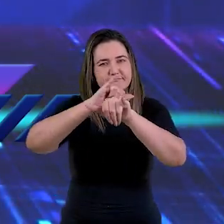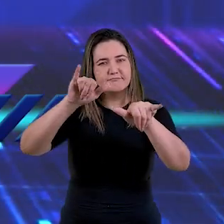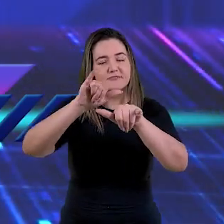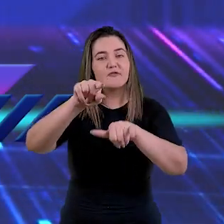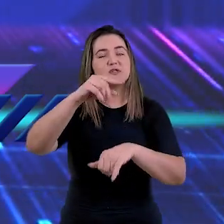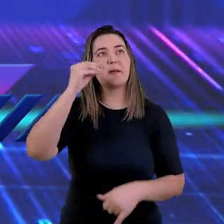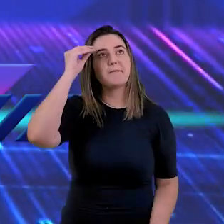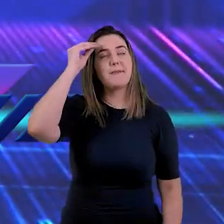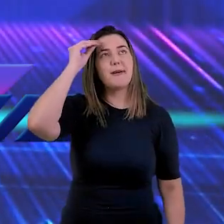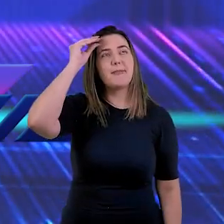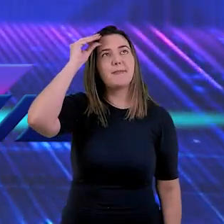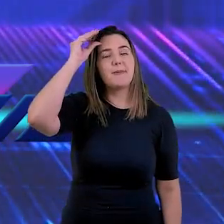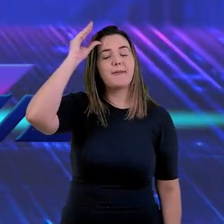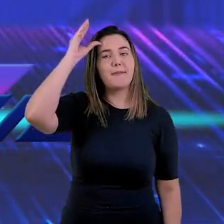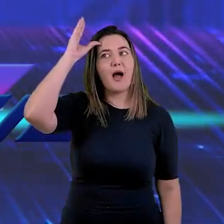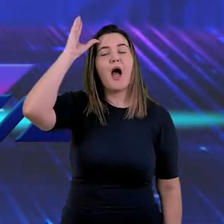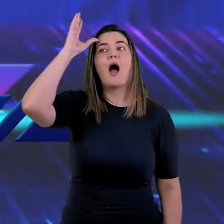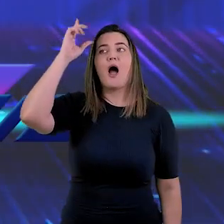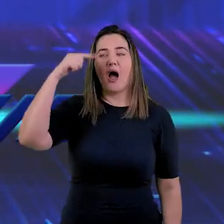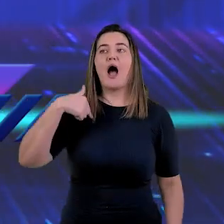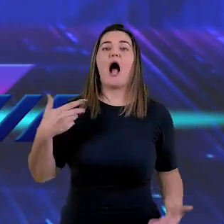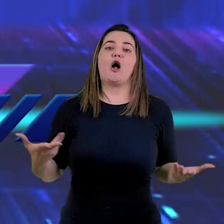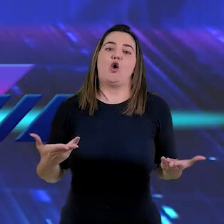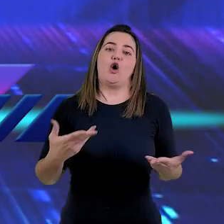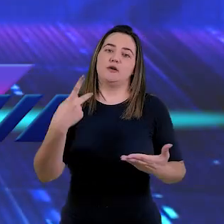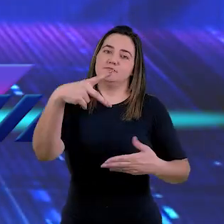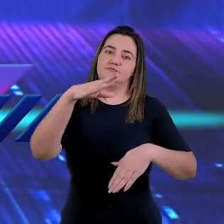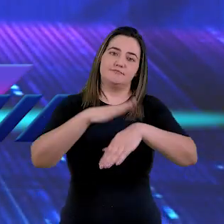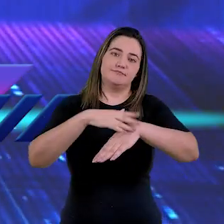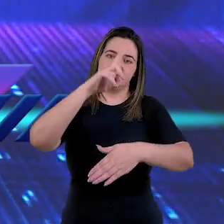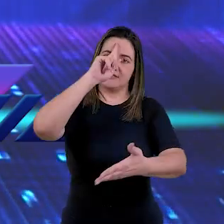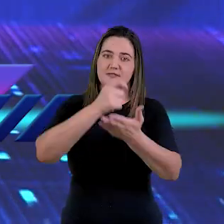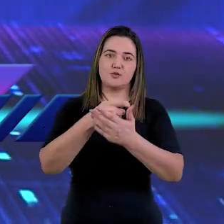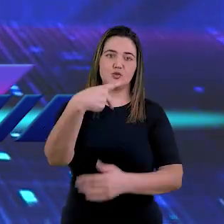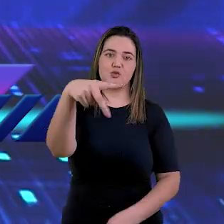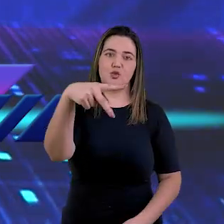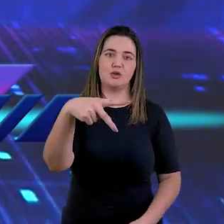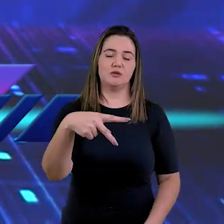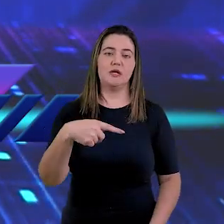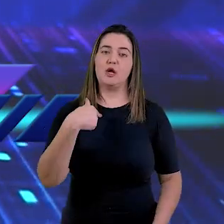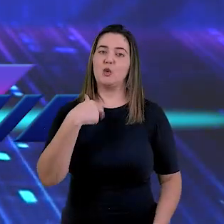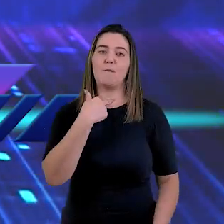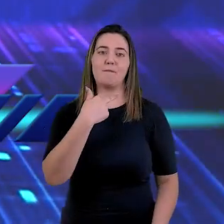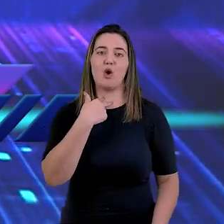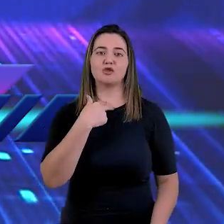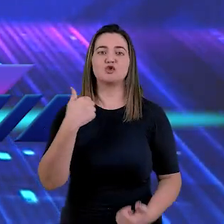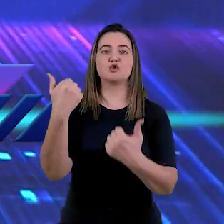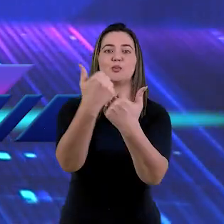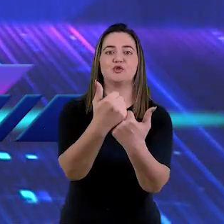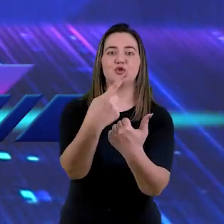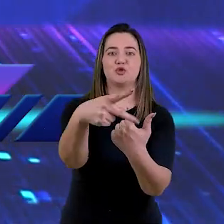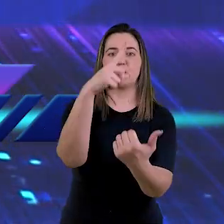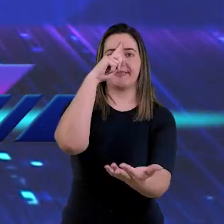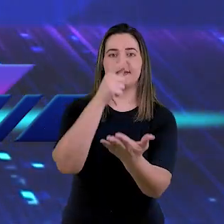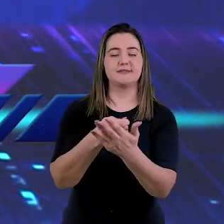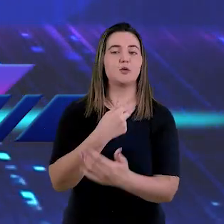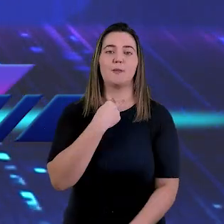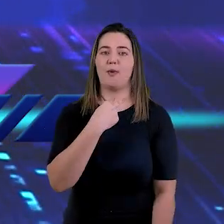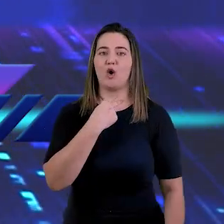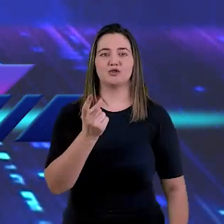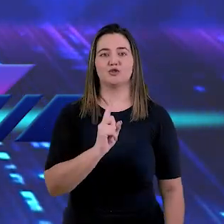aqui dizendo para você o que você precisa fazer. Agora, eu não posso fazer por você. Eu não posso me decidir por você.